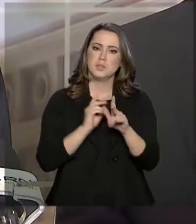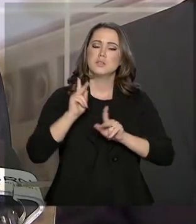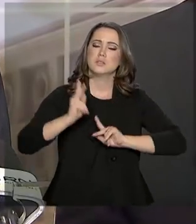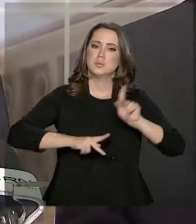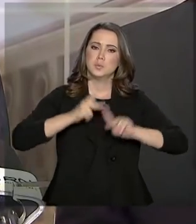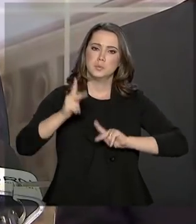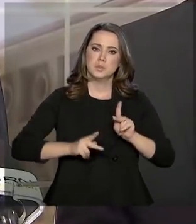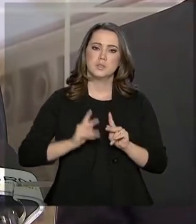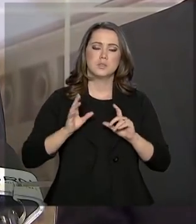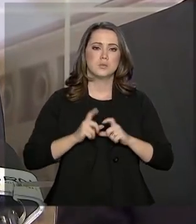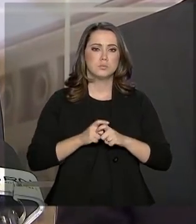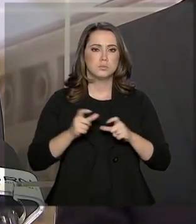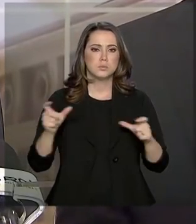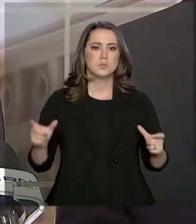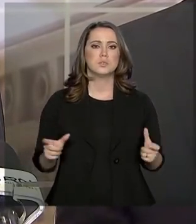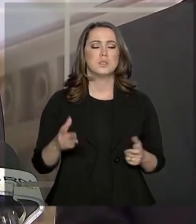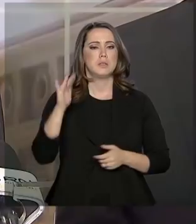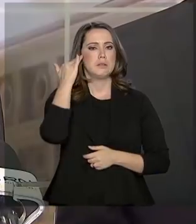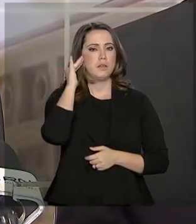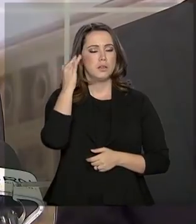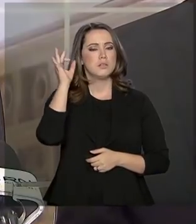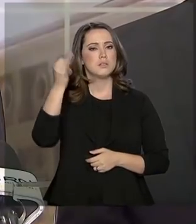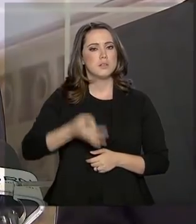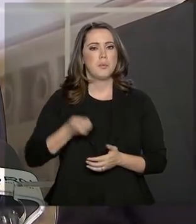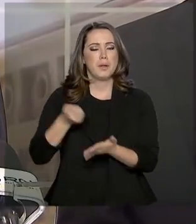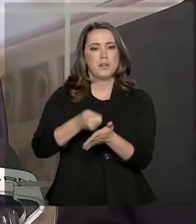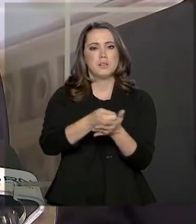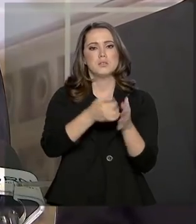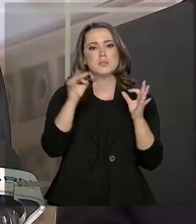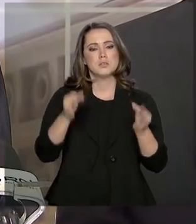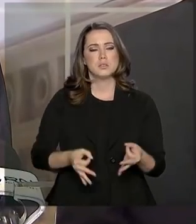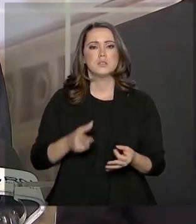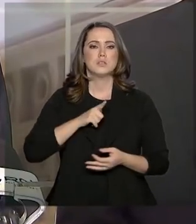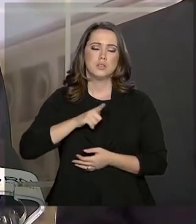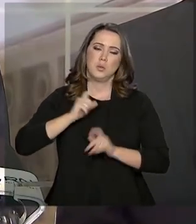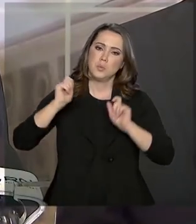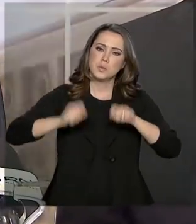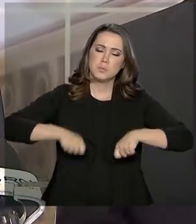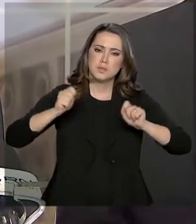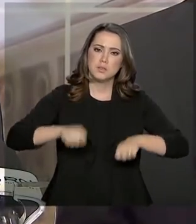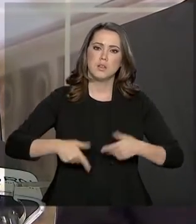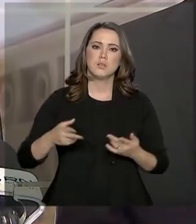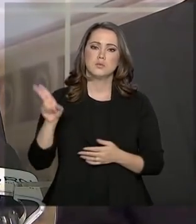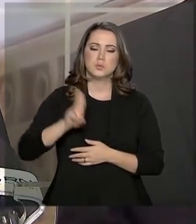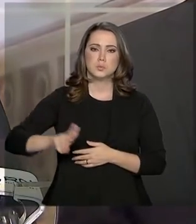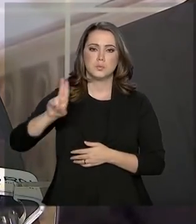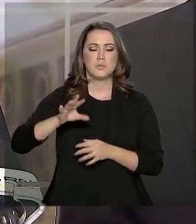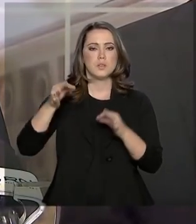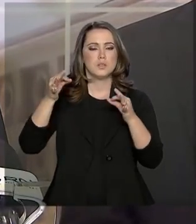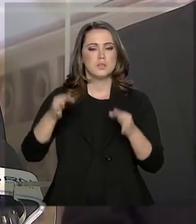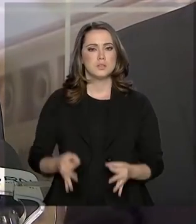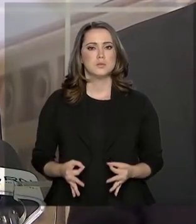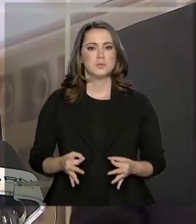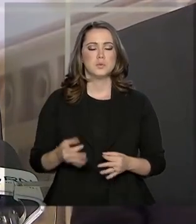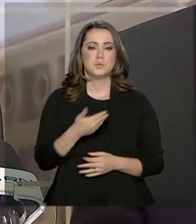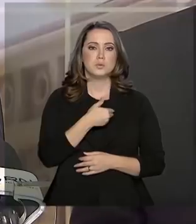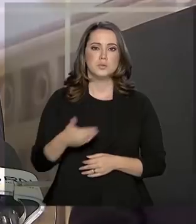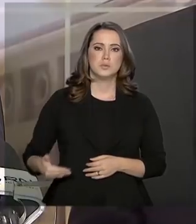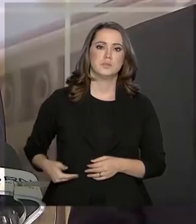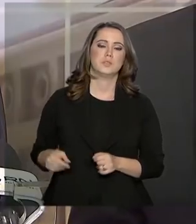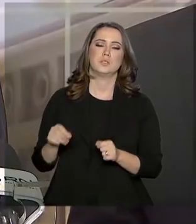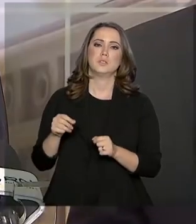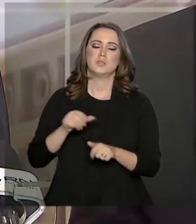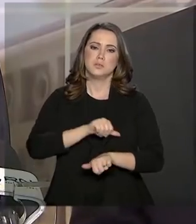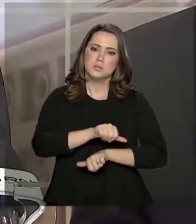população, de uma maneira geral, entendam o que está pagando e tenha condições de usufruir daquilo que o governo vai